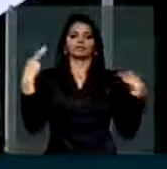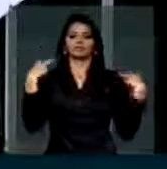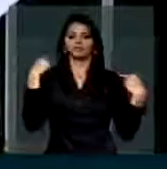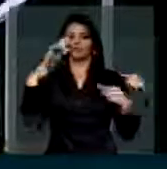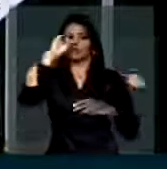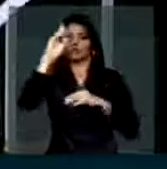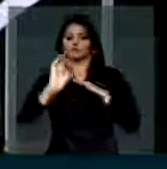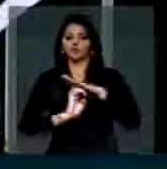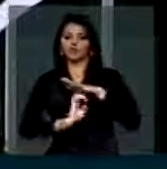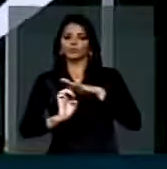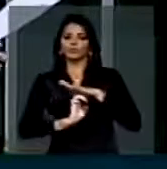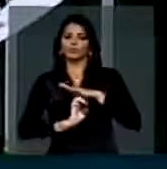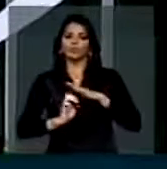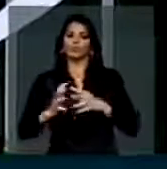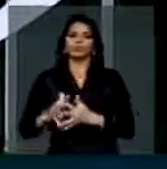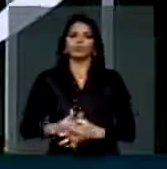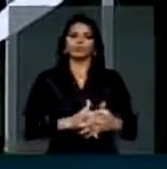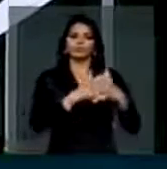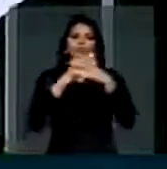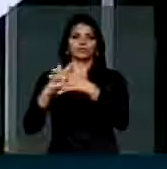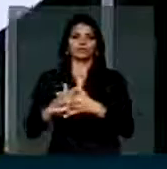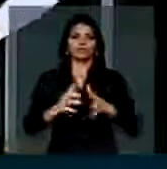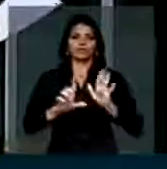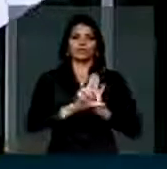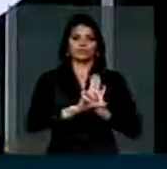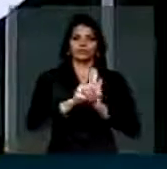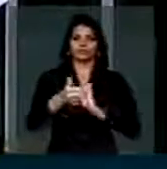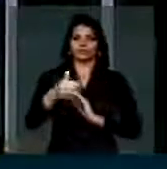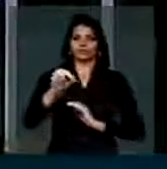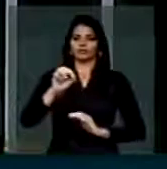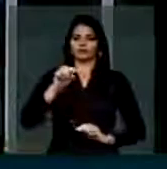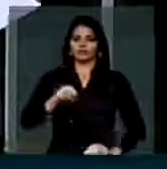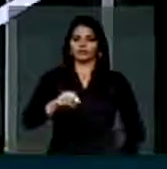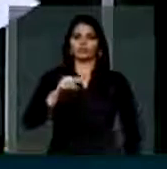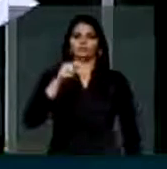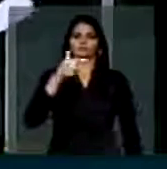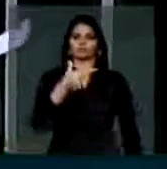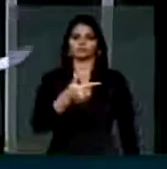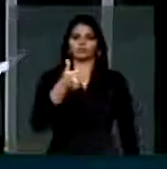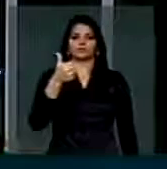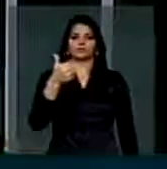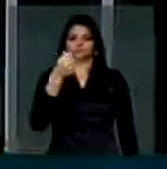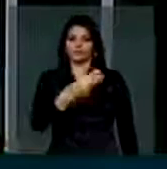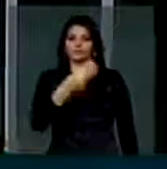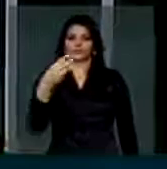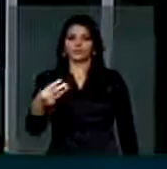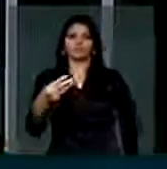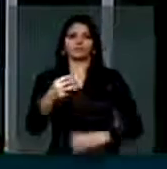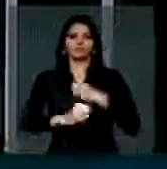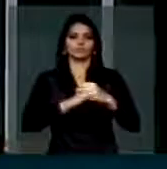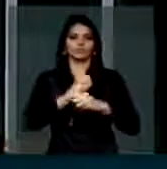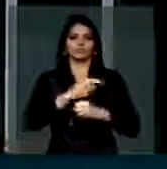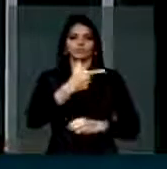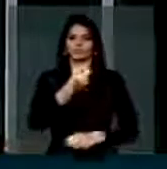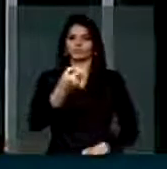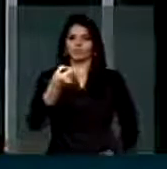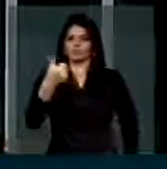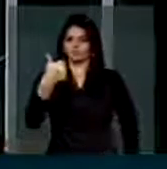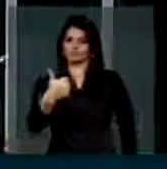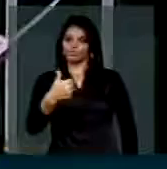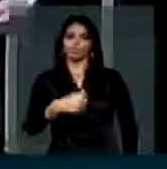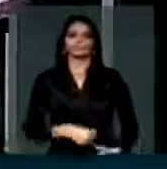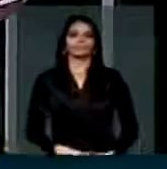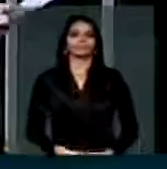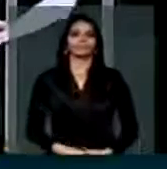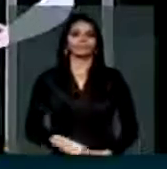situação é muito grave, porque a Lei 10.233, de 2001, abordada pelo deputado Vadir